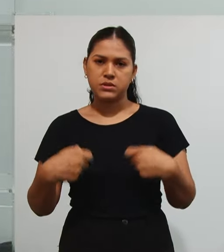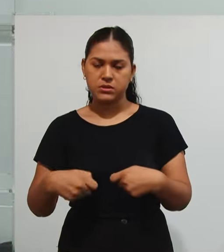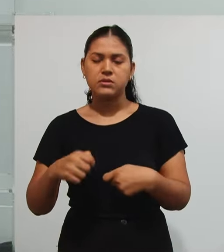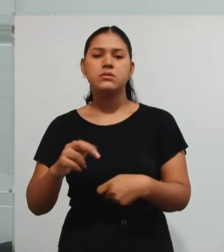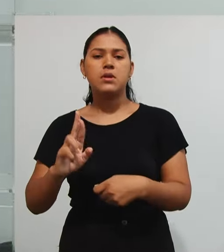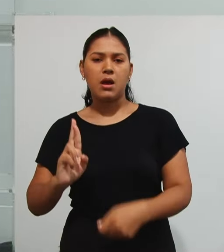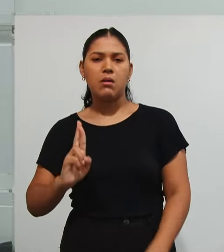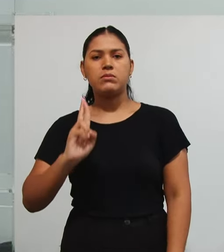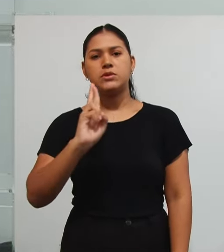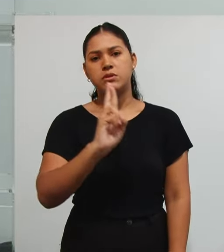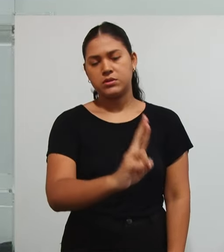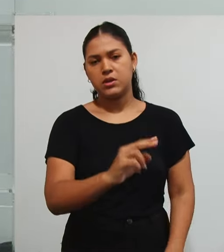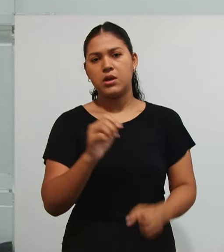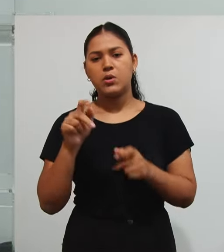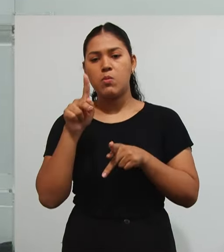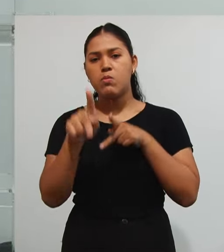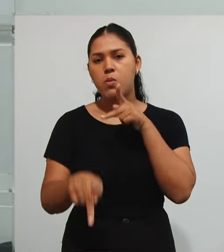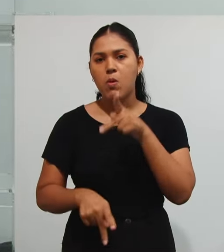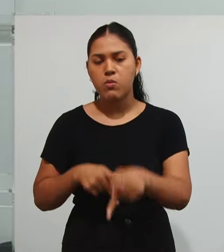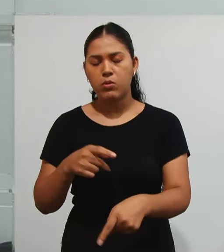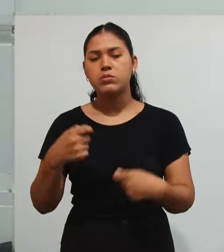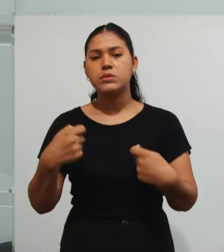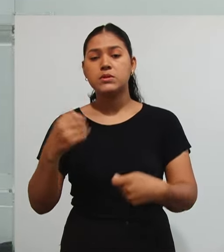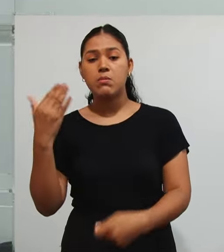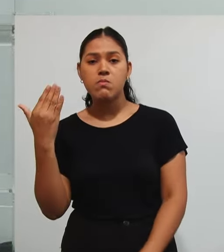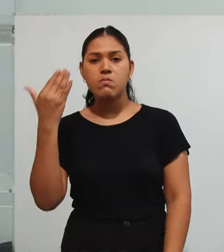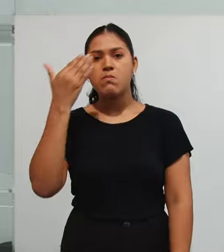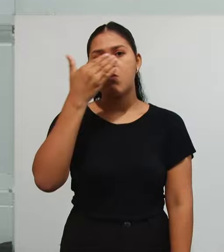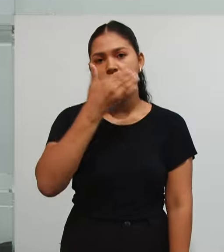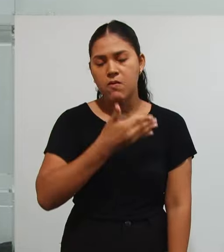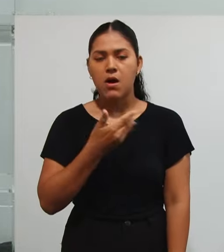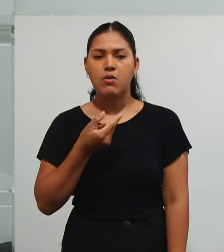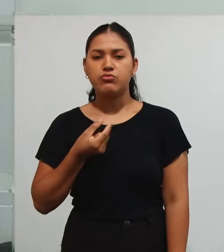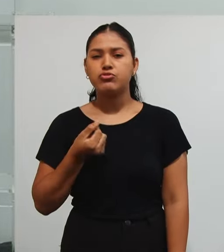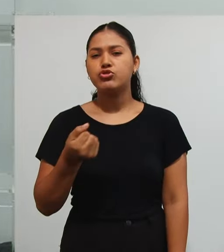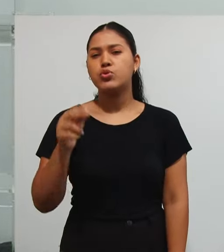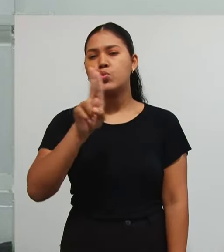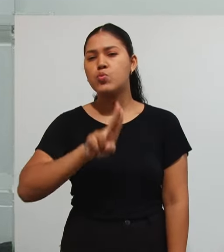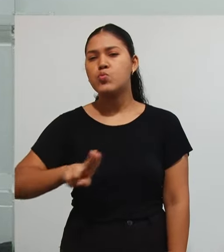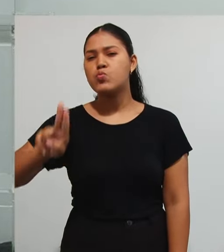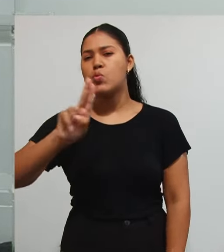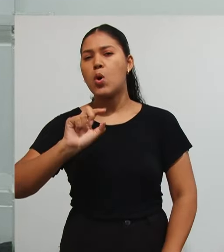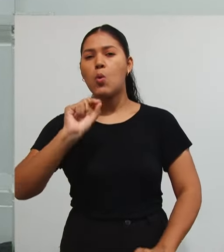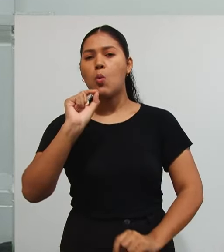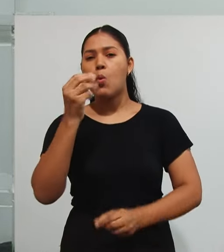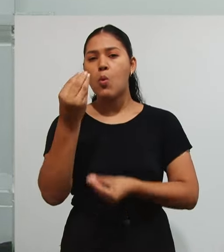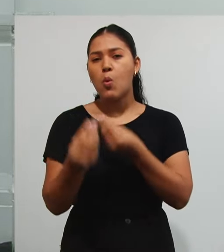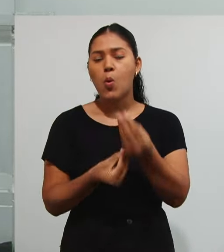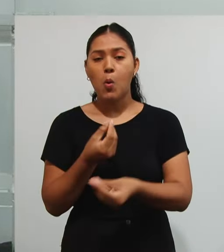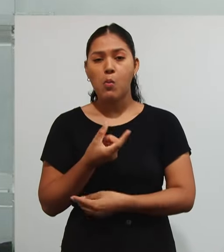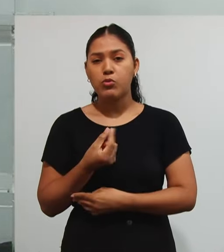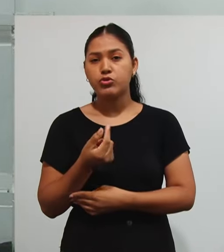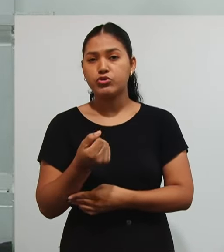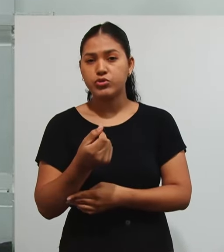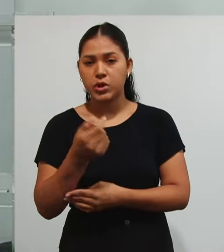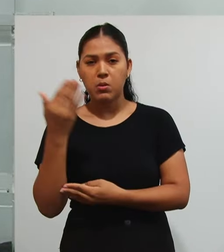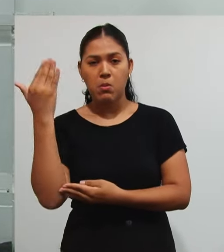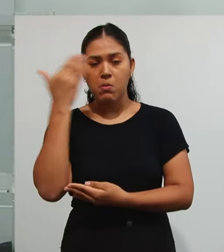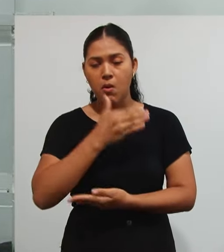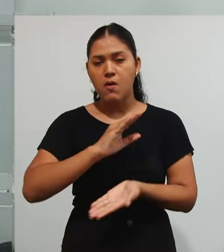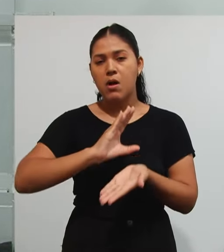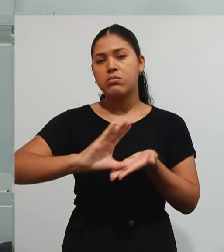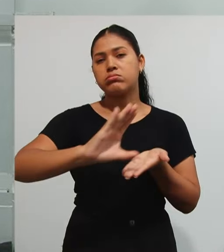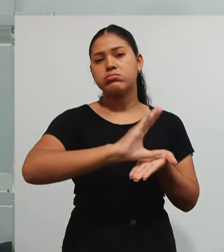Necessitam Prestar Contas Da Transparência E lucidez Dos seus atos Para Essas